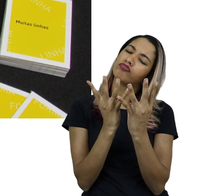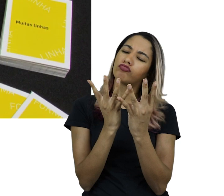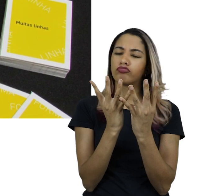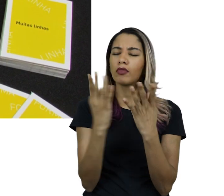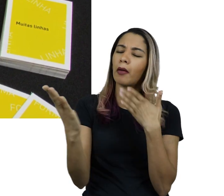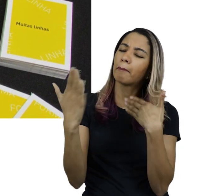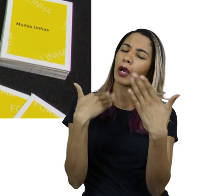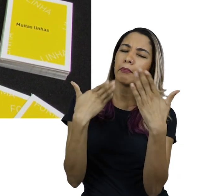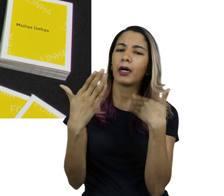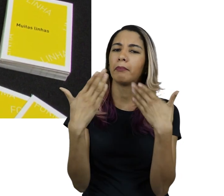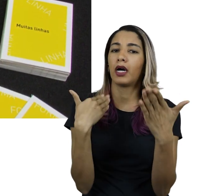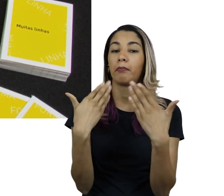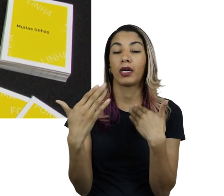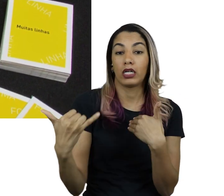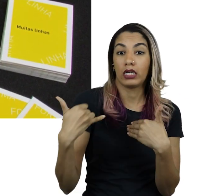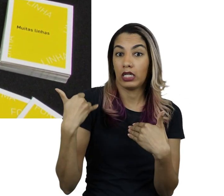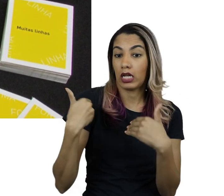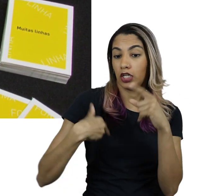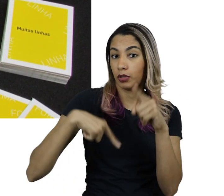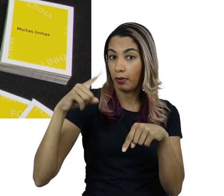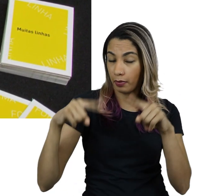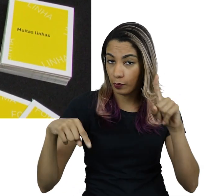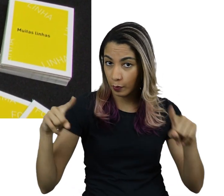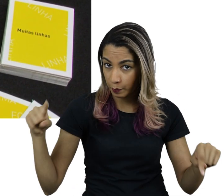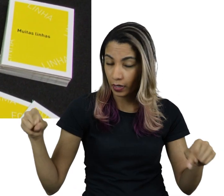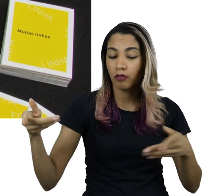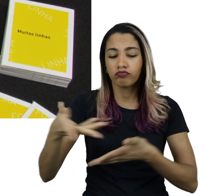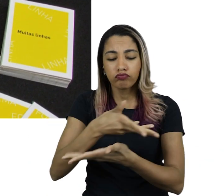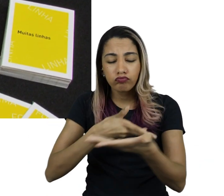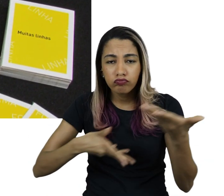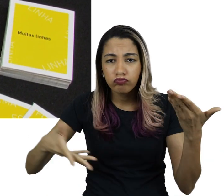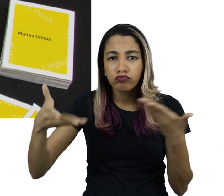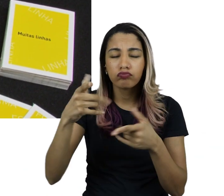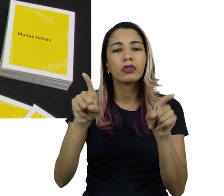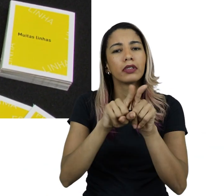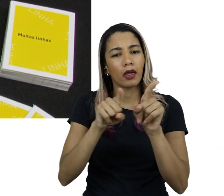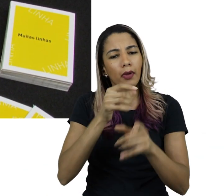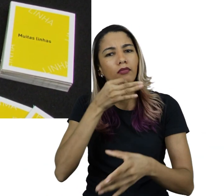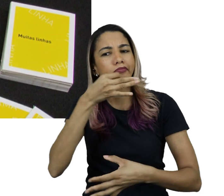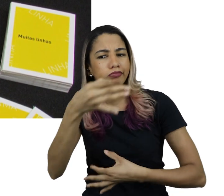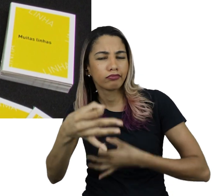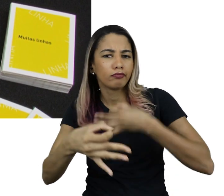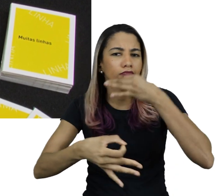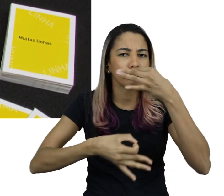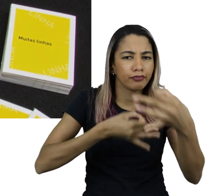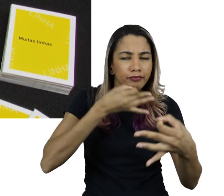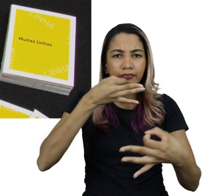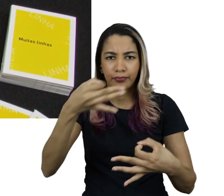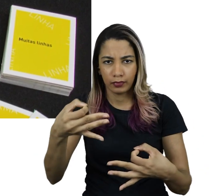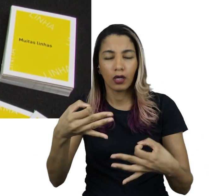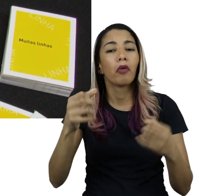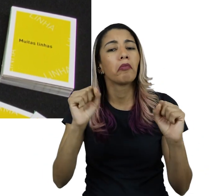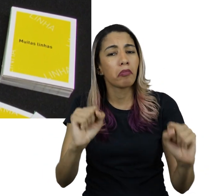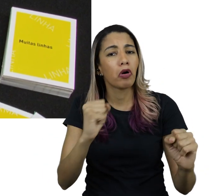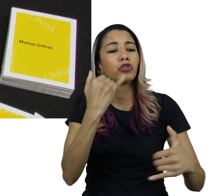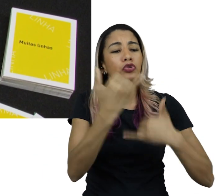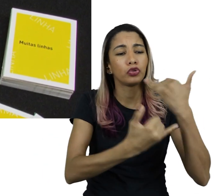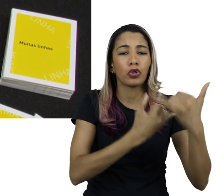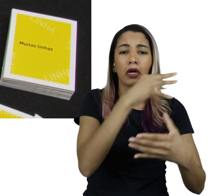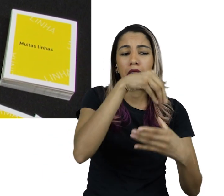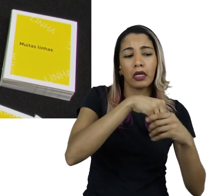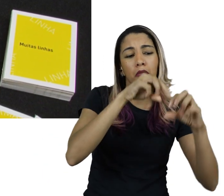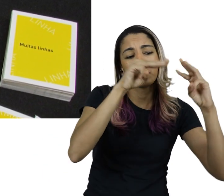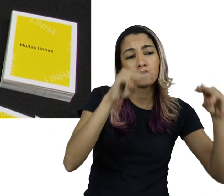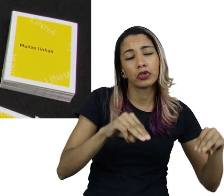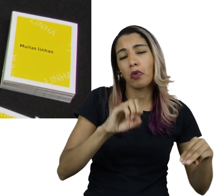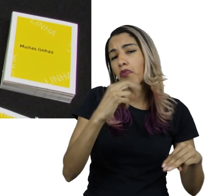interação entre diversas faixas itárias, a sociabilização e a argumentação lógica, podendo ser jogado no